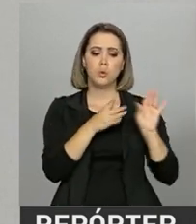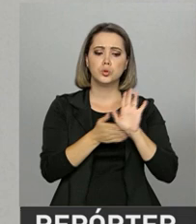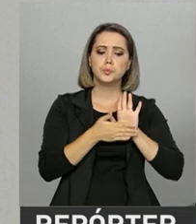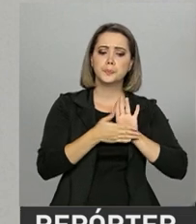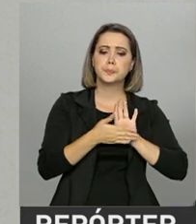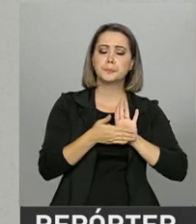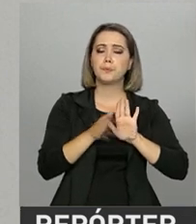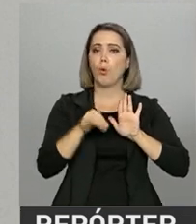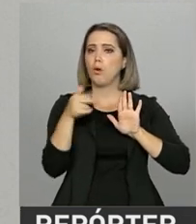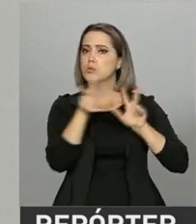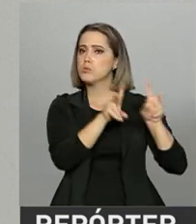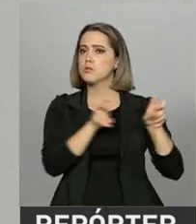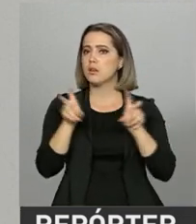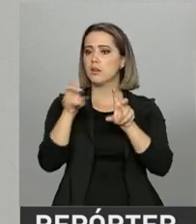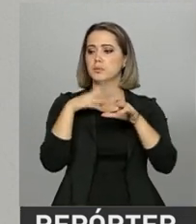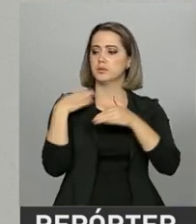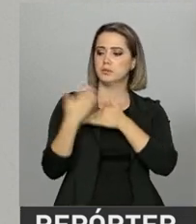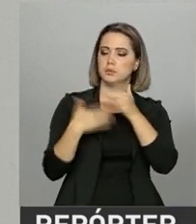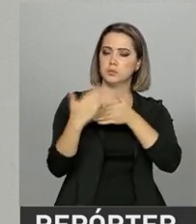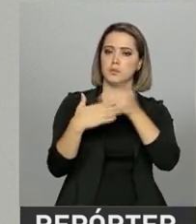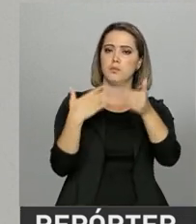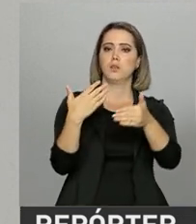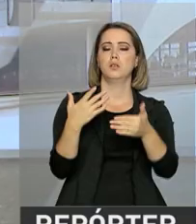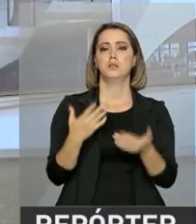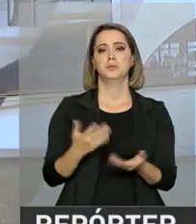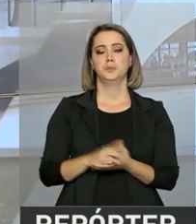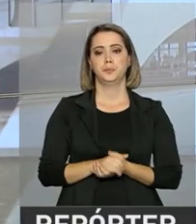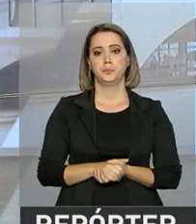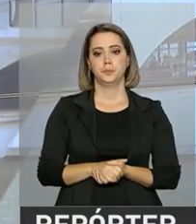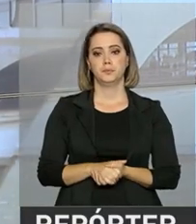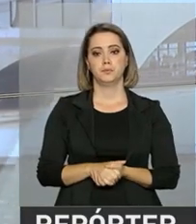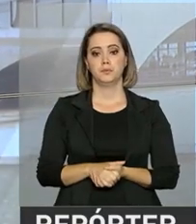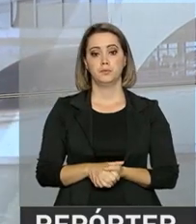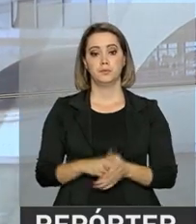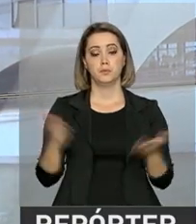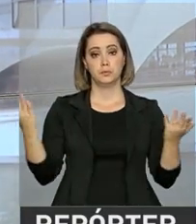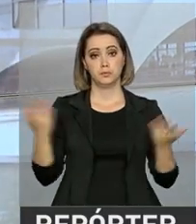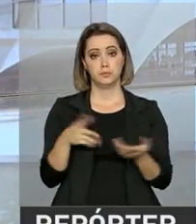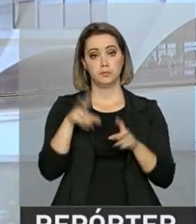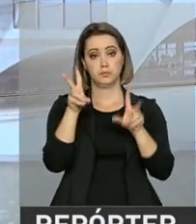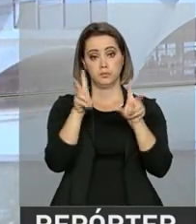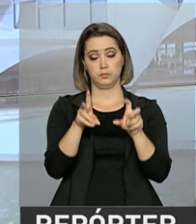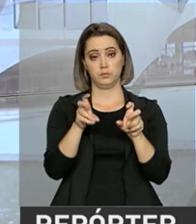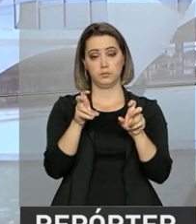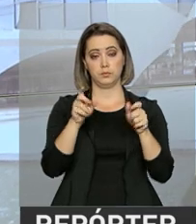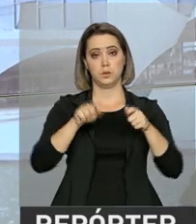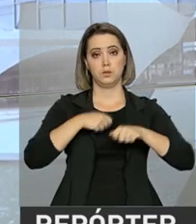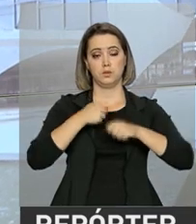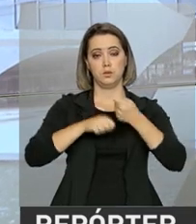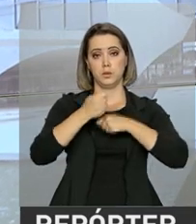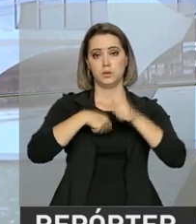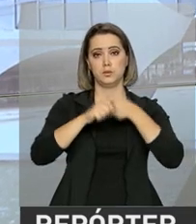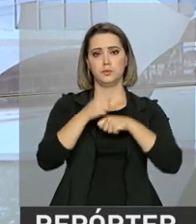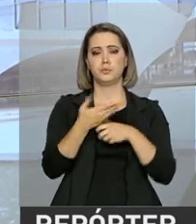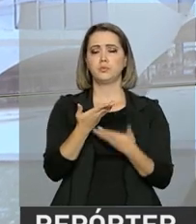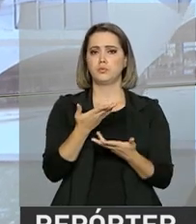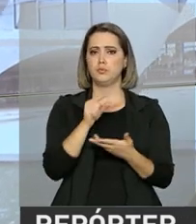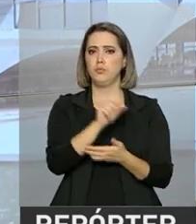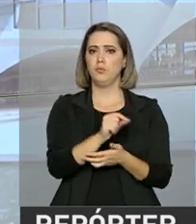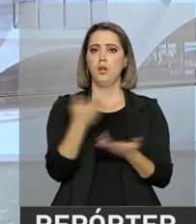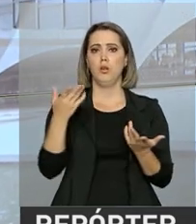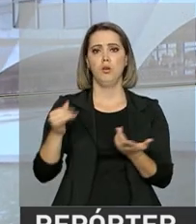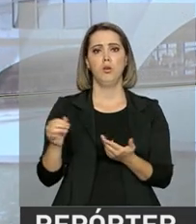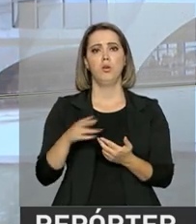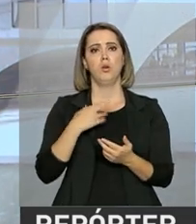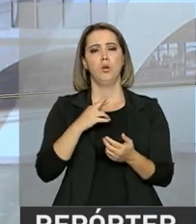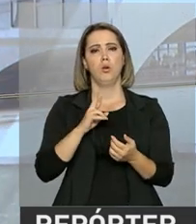e avançar nas discussões. E ainda sobre a economia, o mercado financeiro estima que o ritmo na